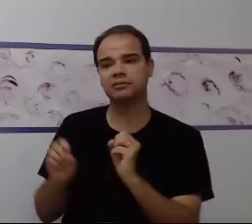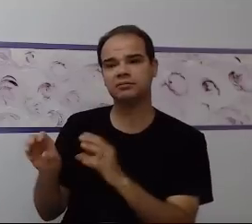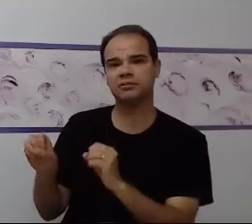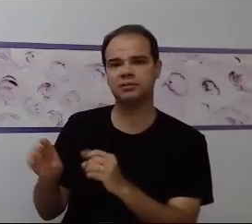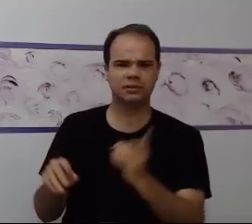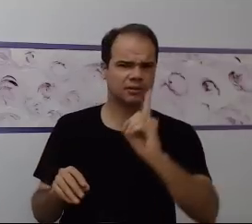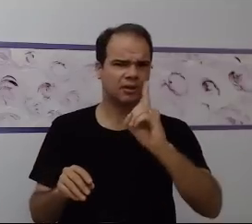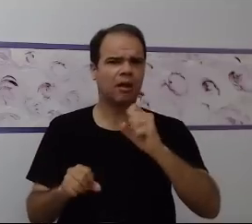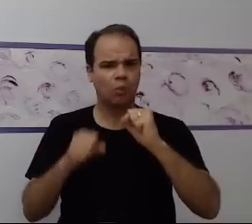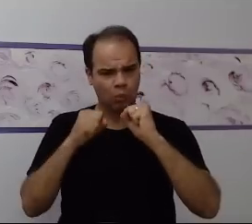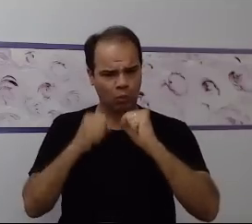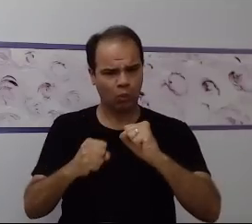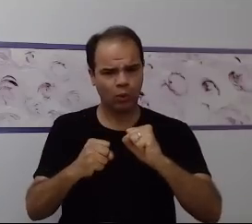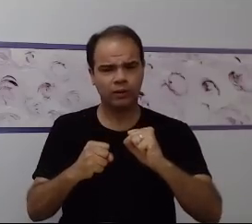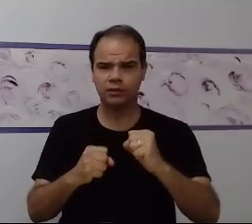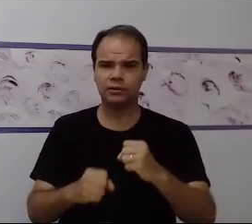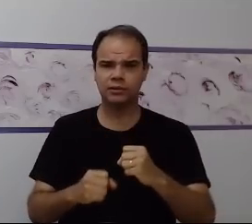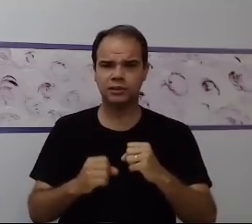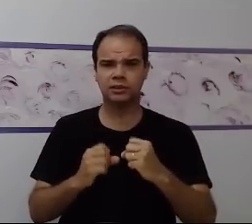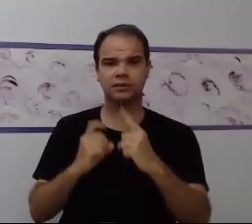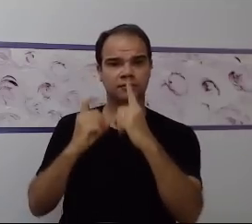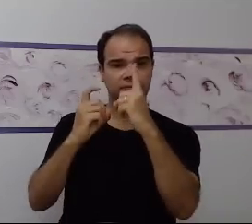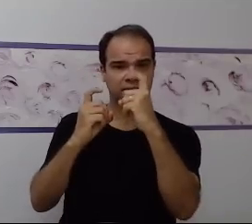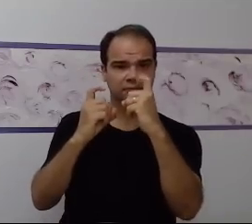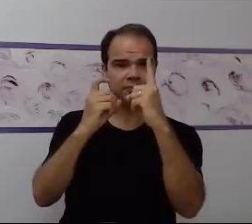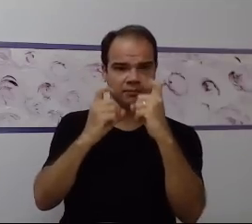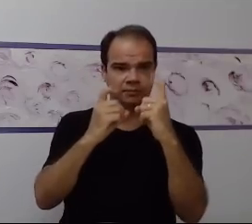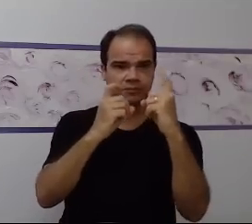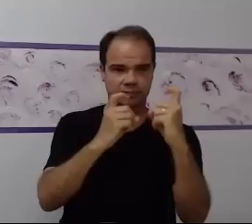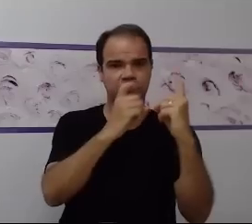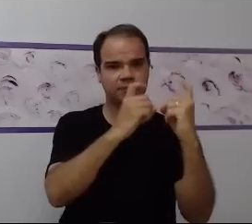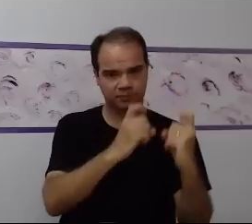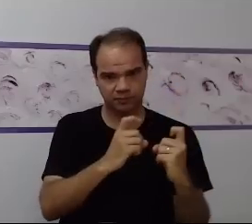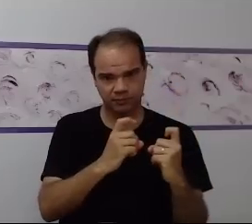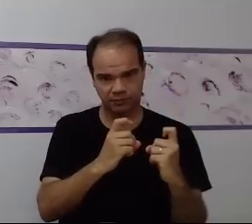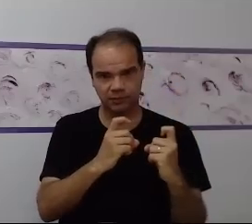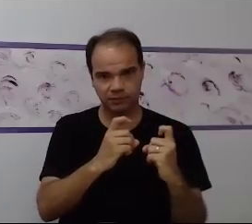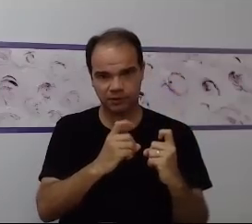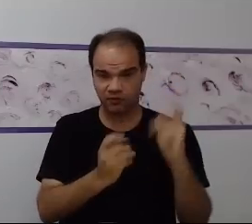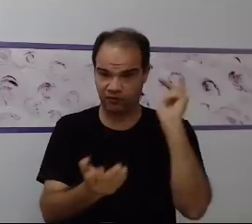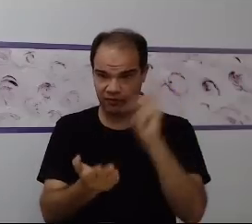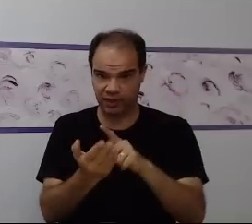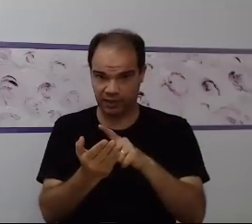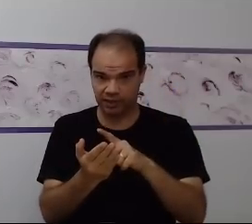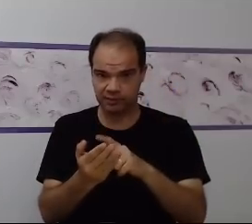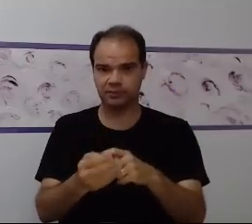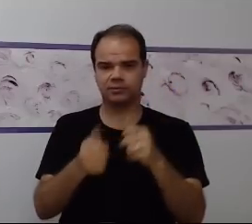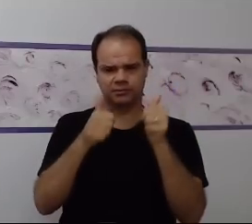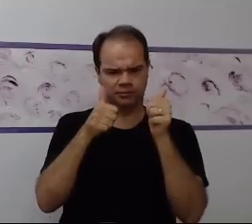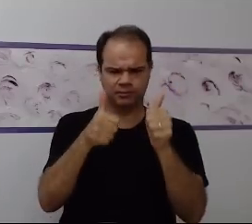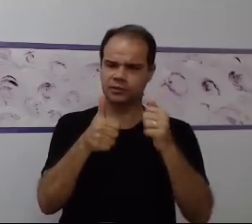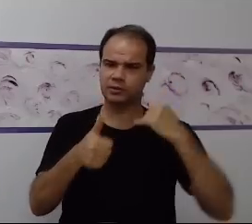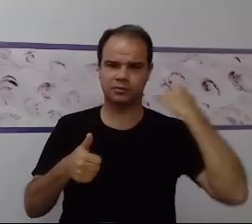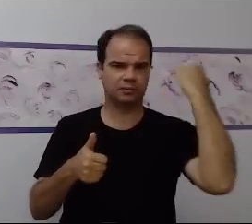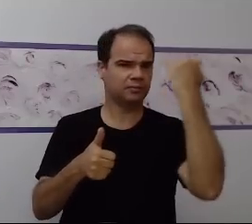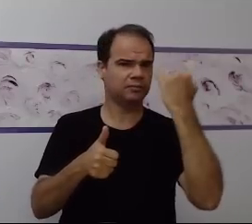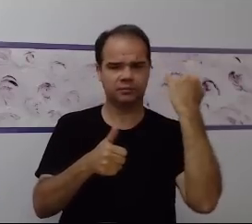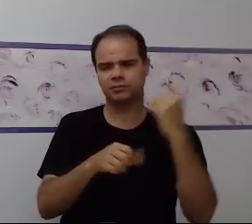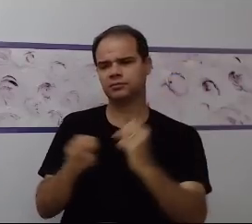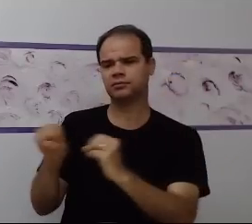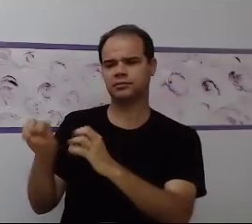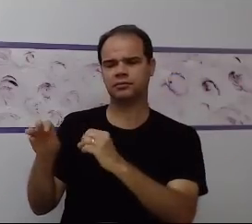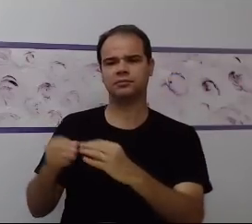eu fazer essa transição para a imagem estereotipada. Muito bem. Aí sim eu tenho essa certeza do aprendizado generalizado.